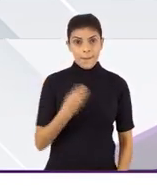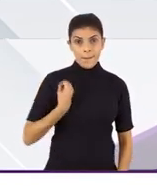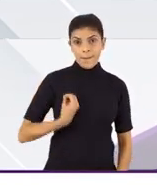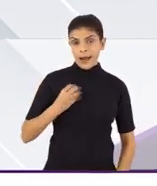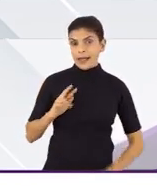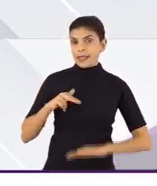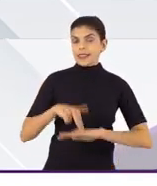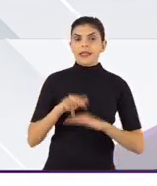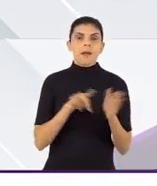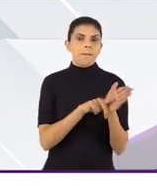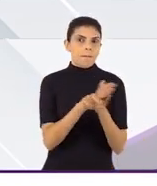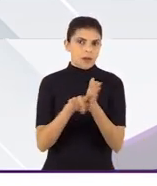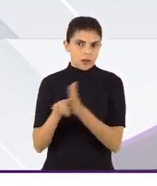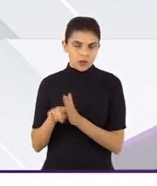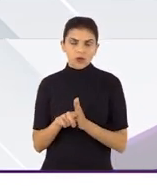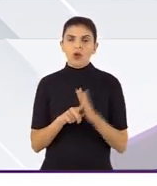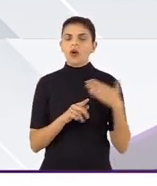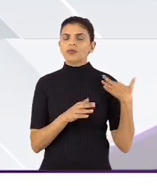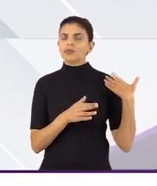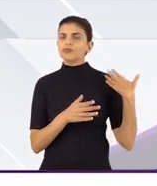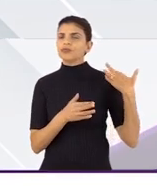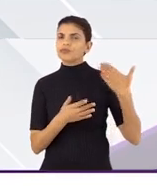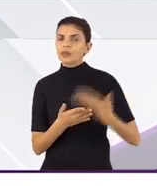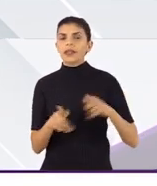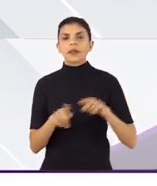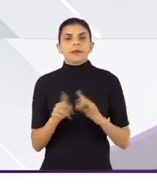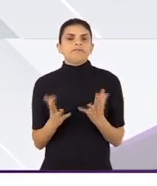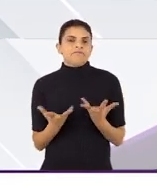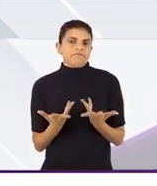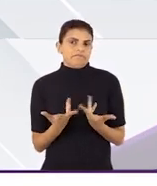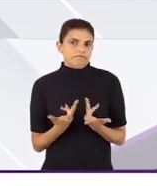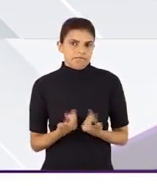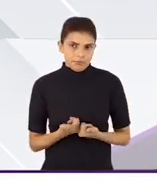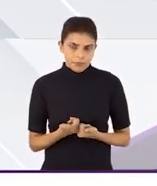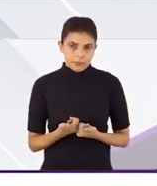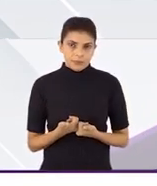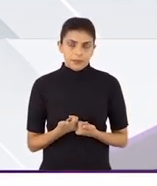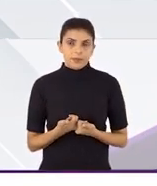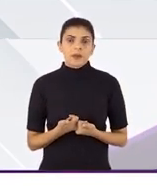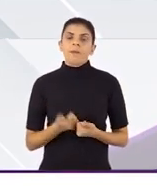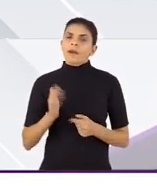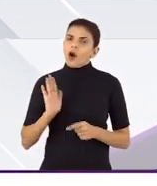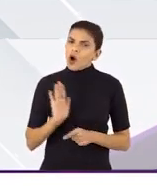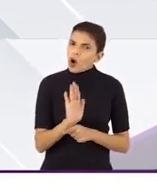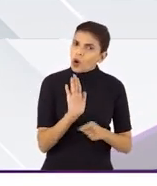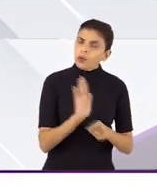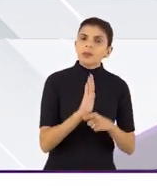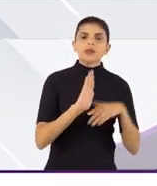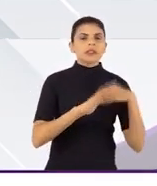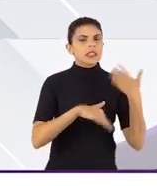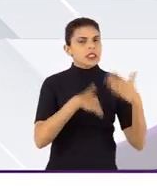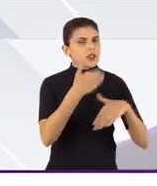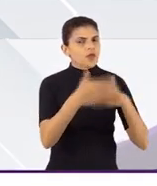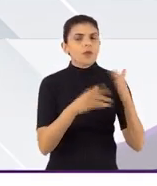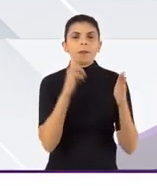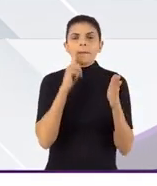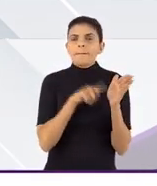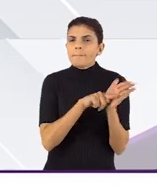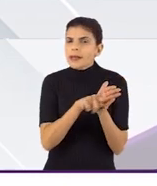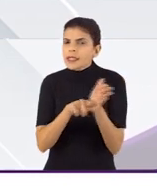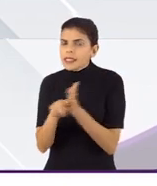participantes da pesquisa, em sua integridade e dignidade, e para contribuir no